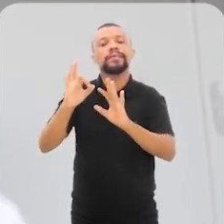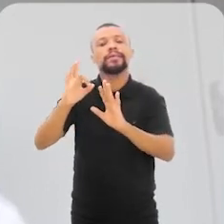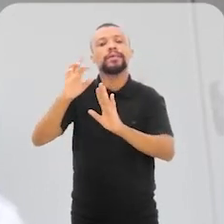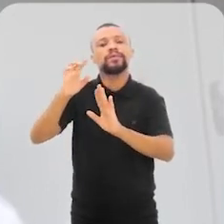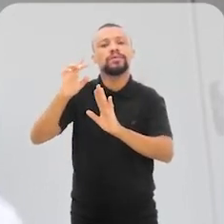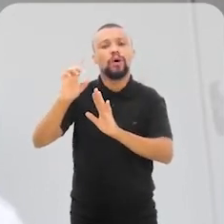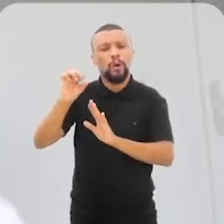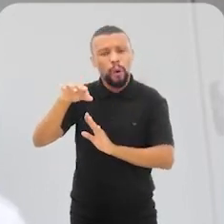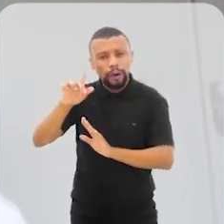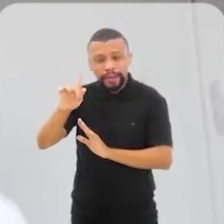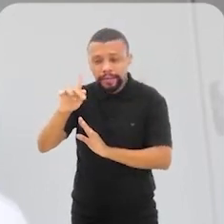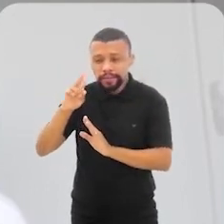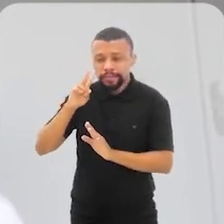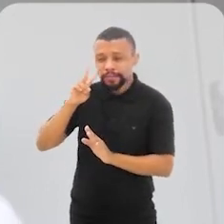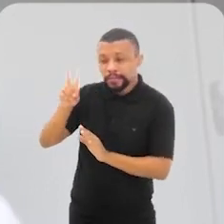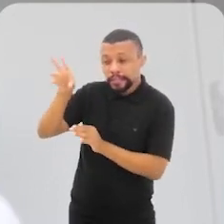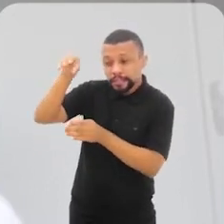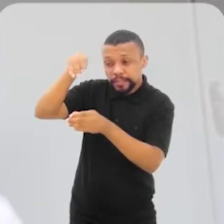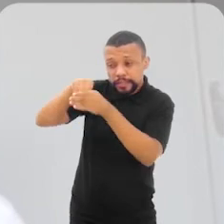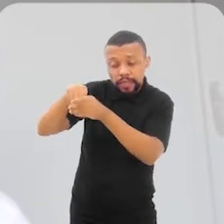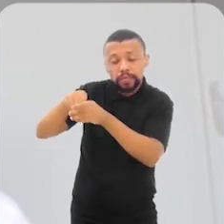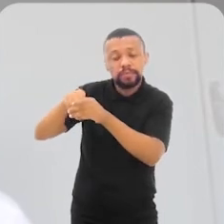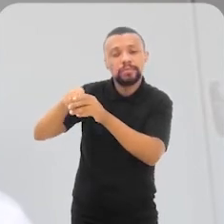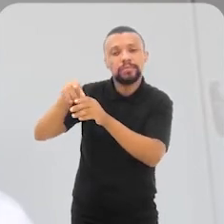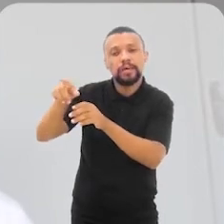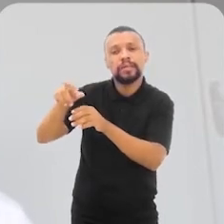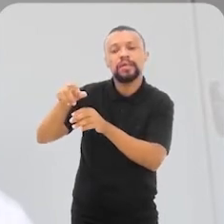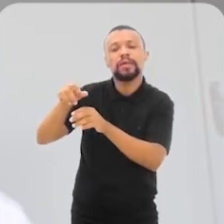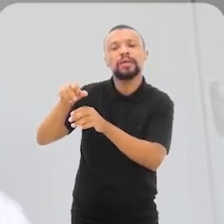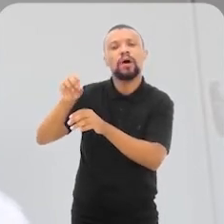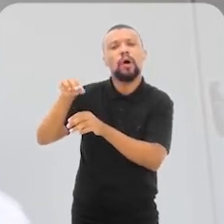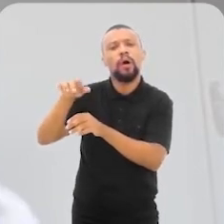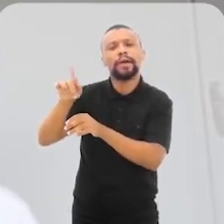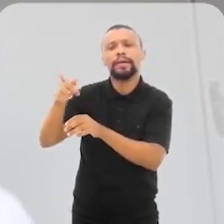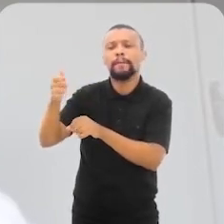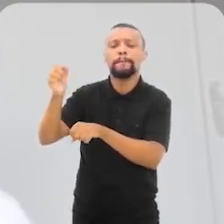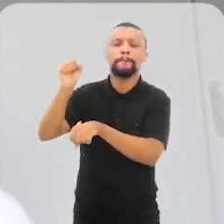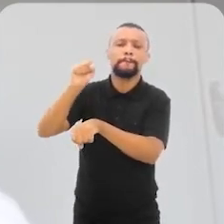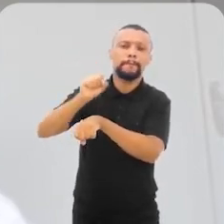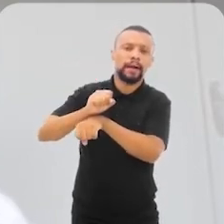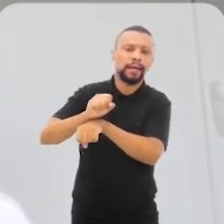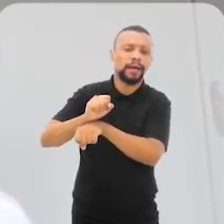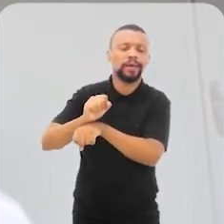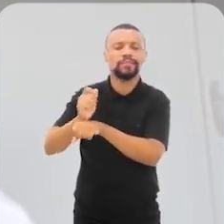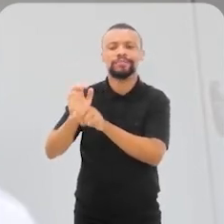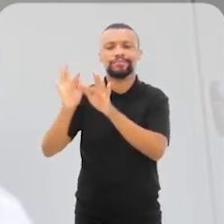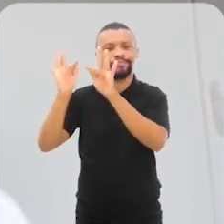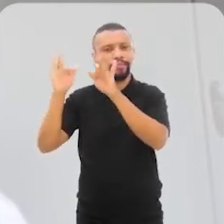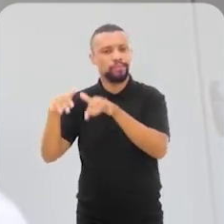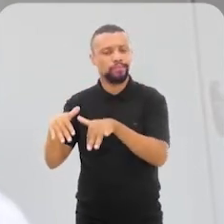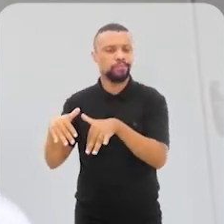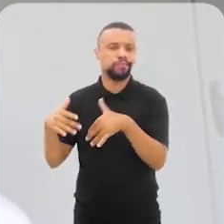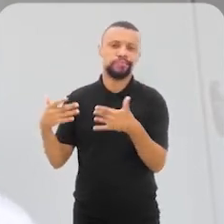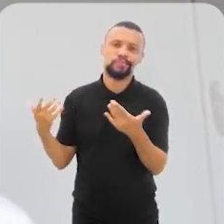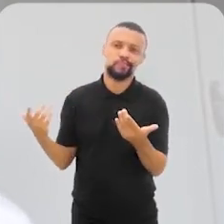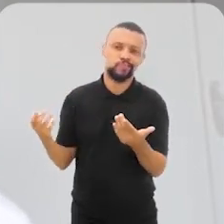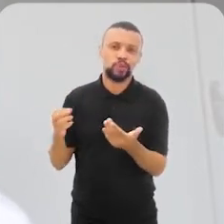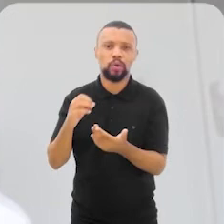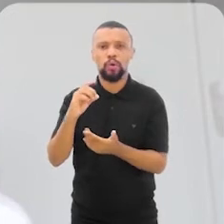organizações, observar que muitas dessas organizações acabaram sendo desativadas ou